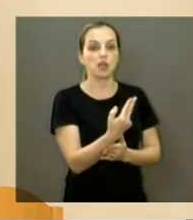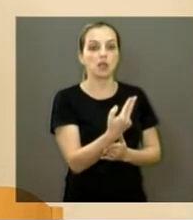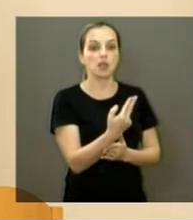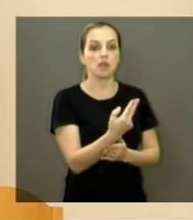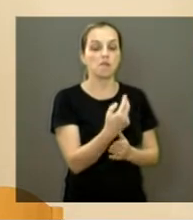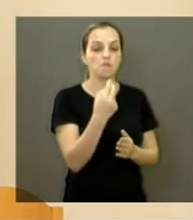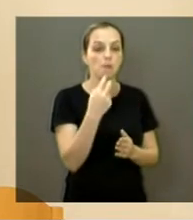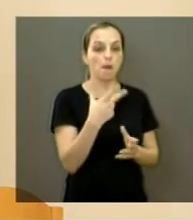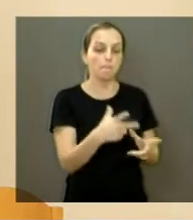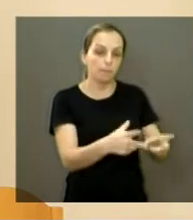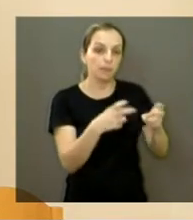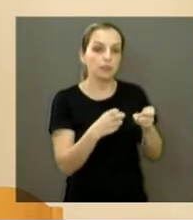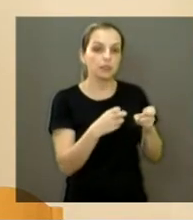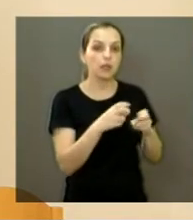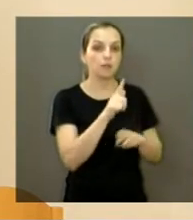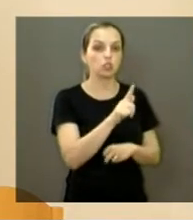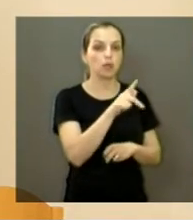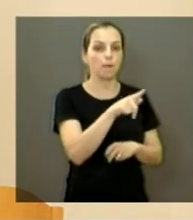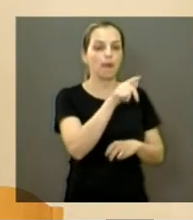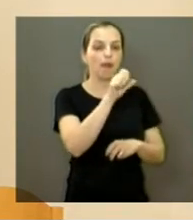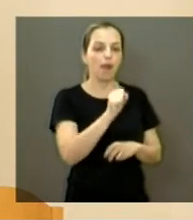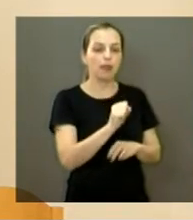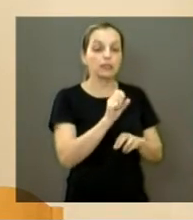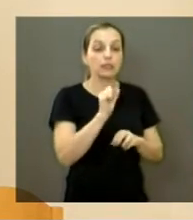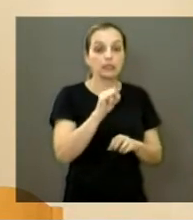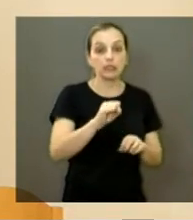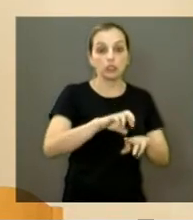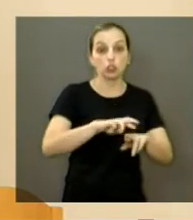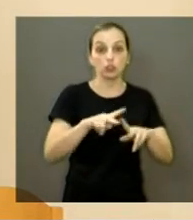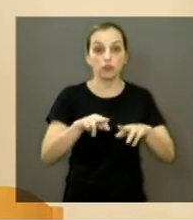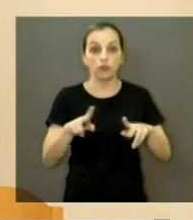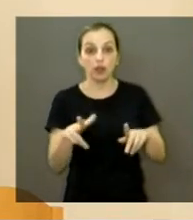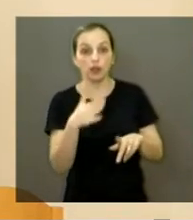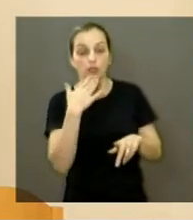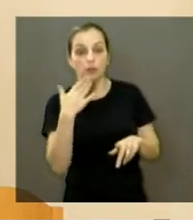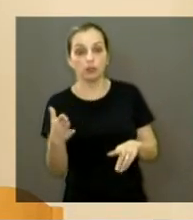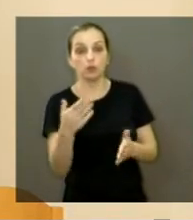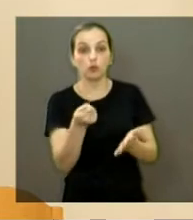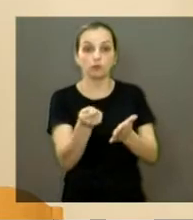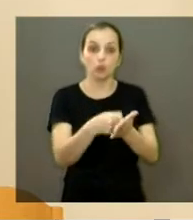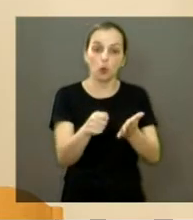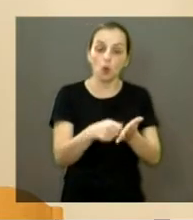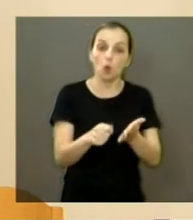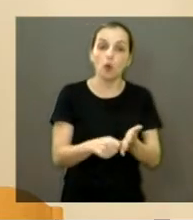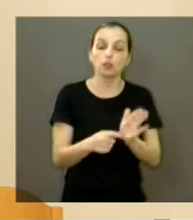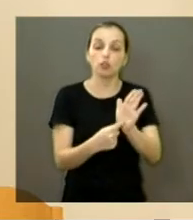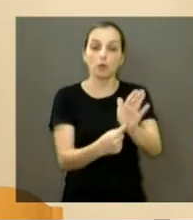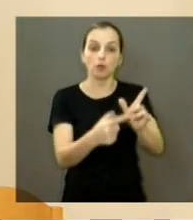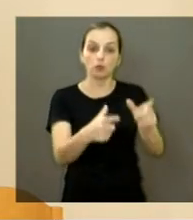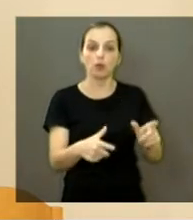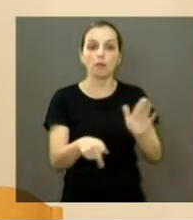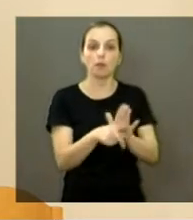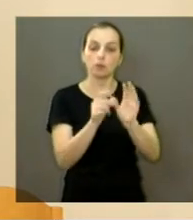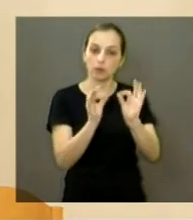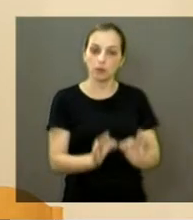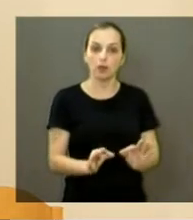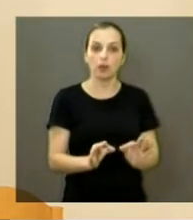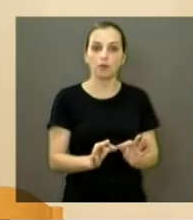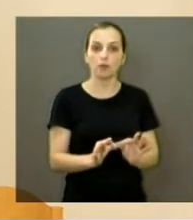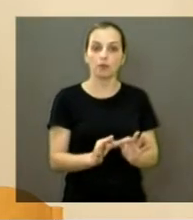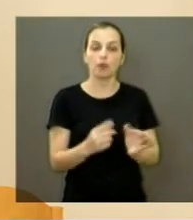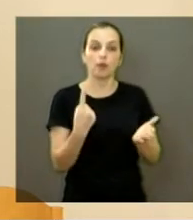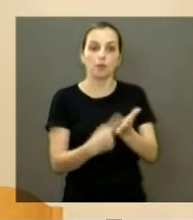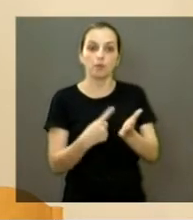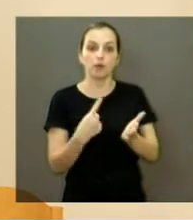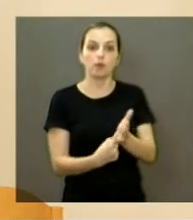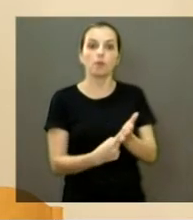Caso haja alguma divergência, permite que o próprio solicitante faça a correção. Seria possível também verificar a agenda cultural da